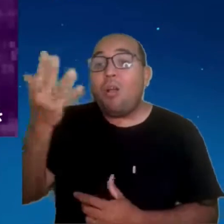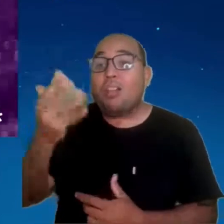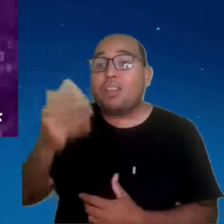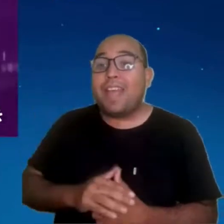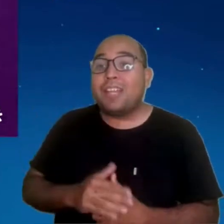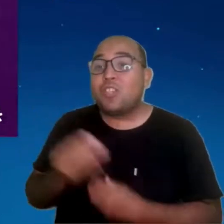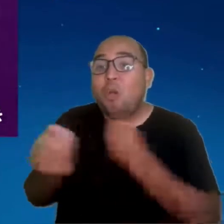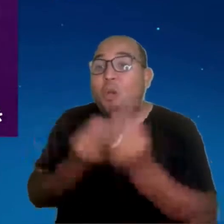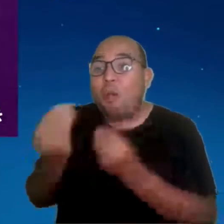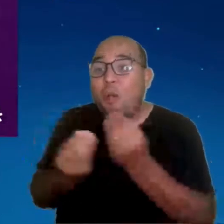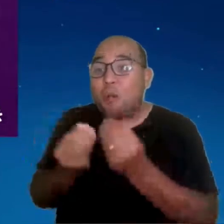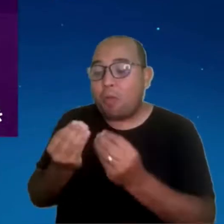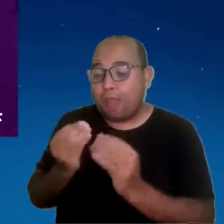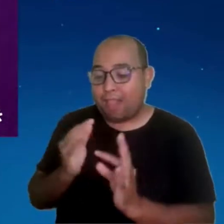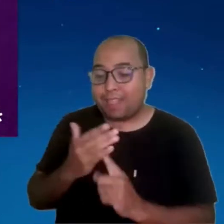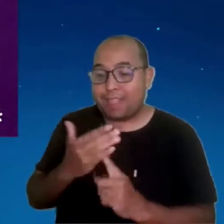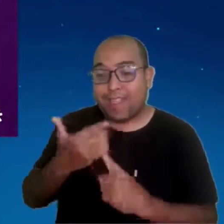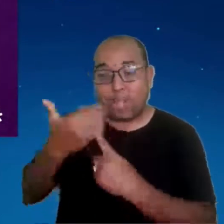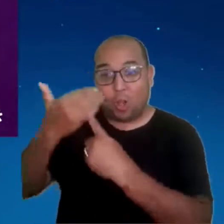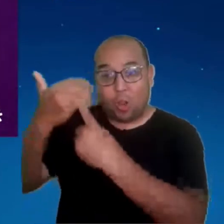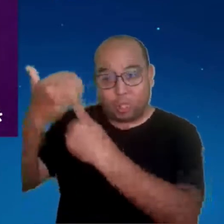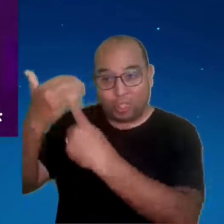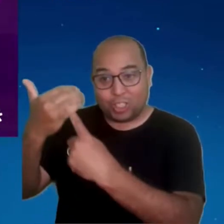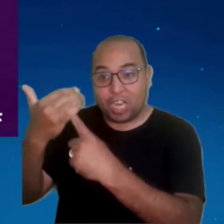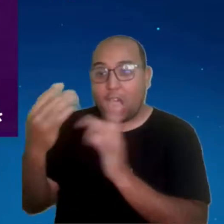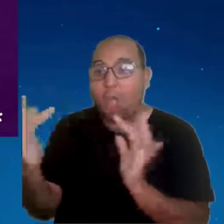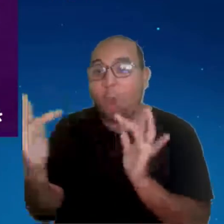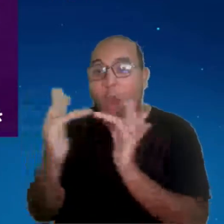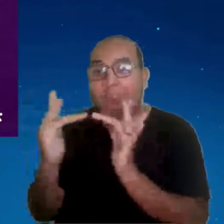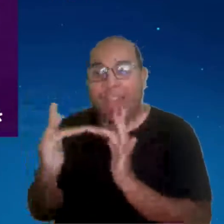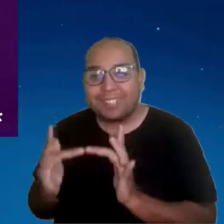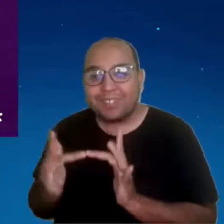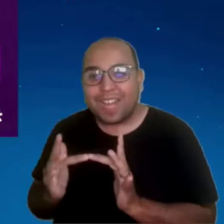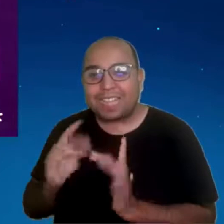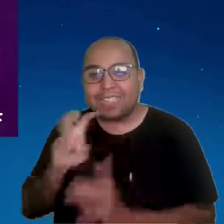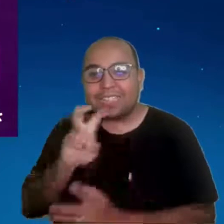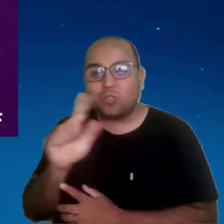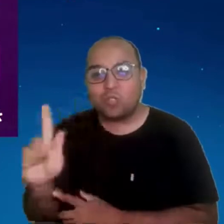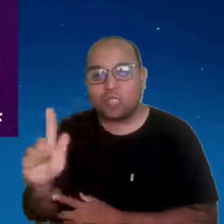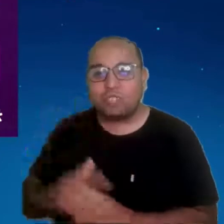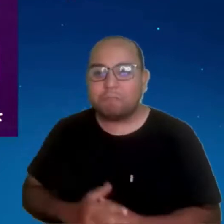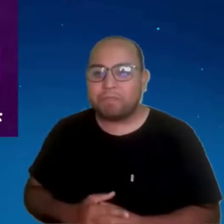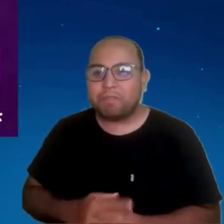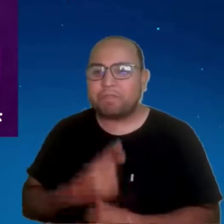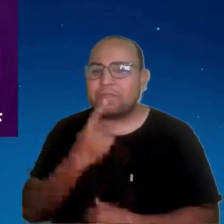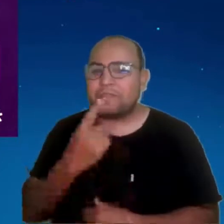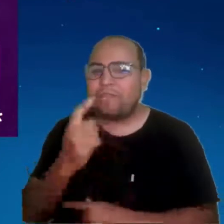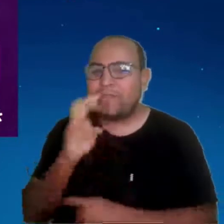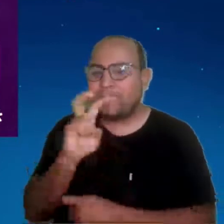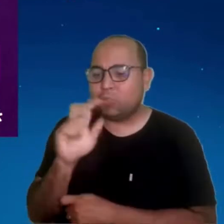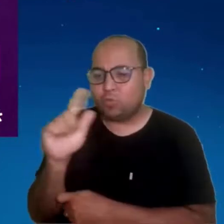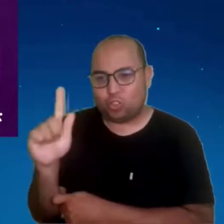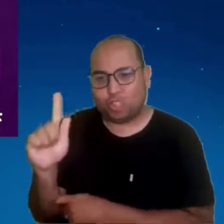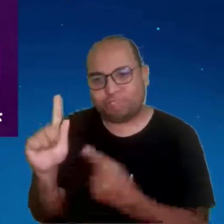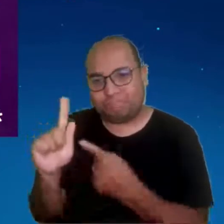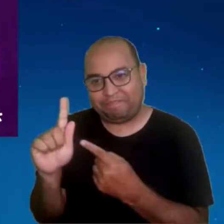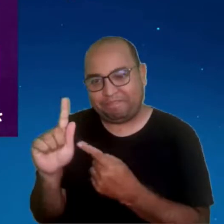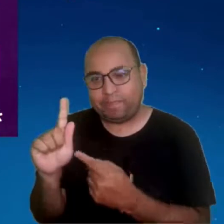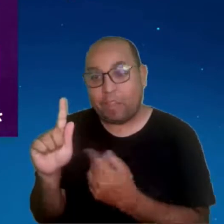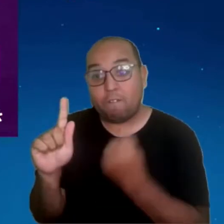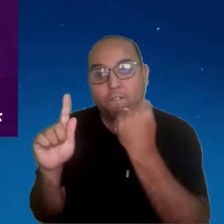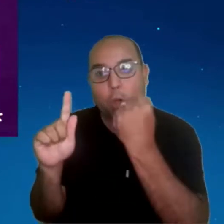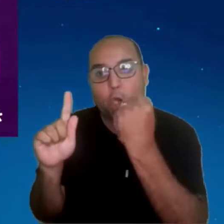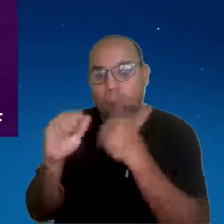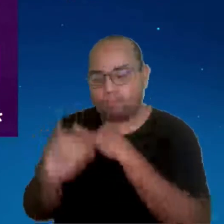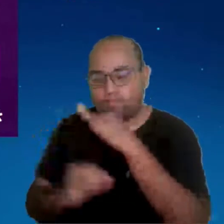com a tecnologia e com conectividade. Aí a gente fala, está o famoso 5G. Então, acho que a primeira coisa que